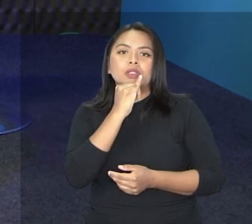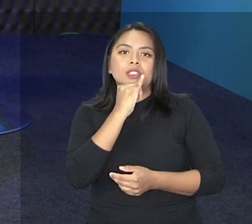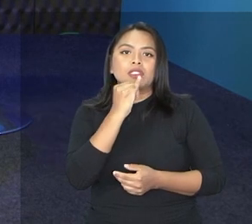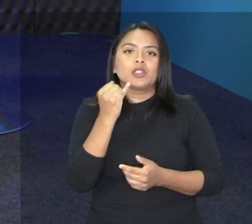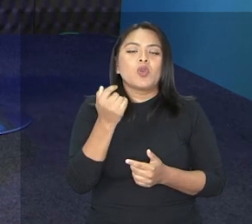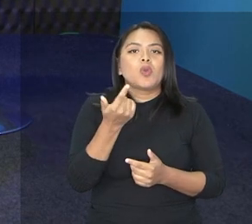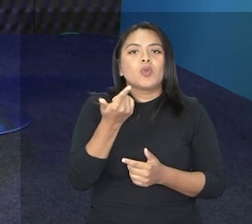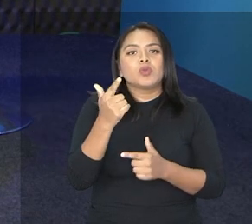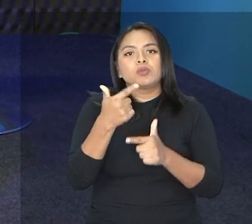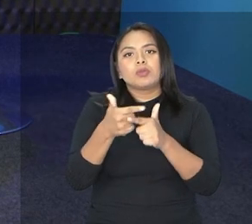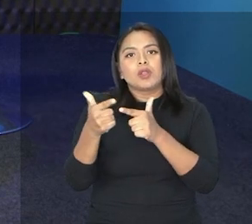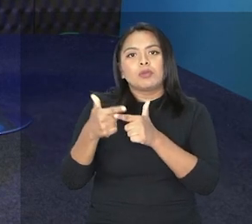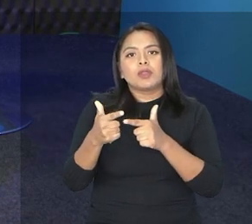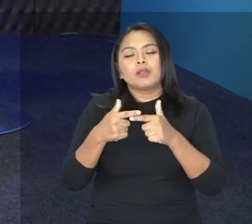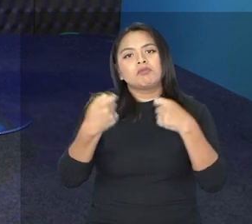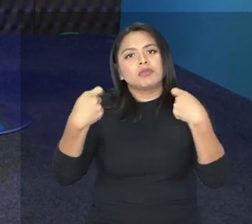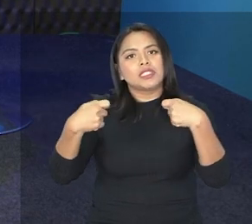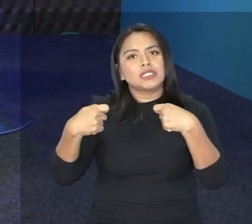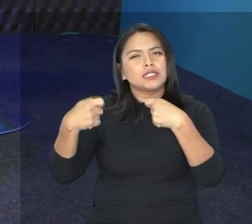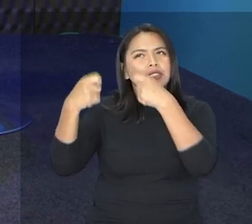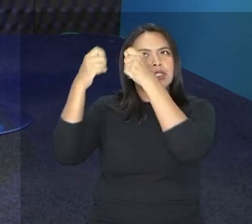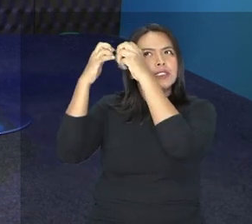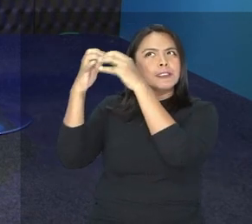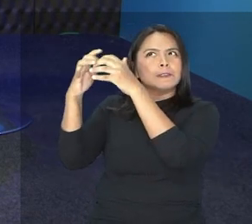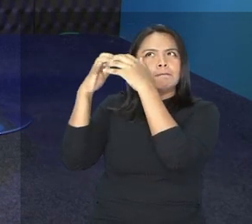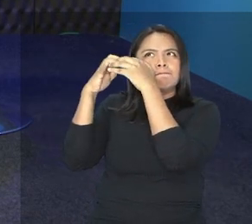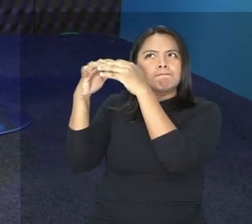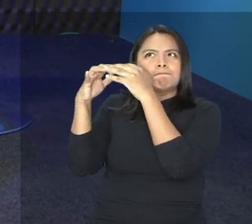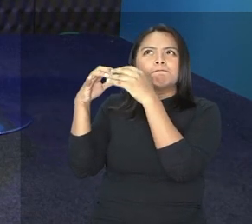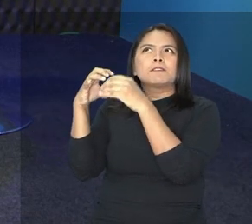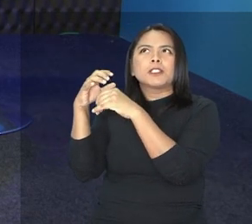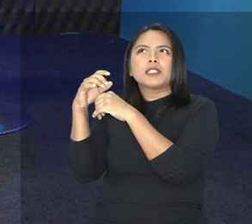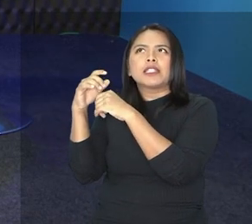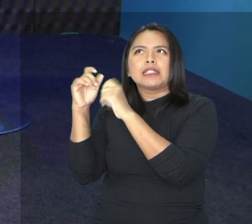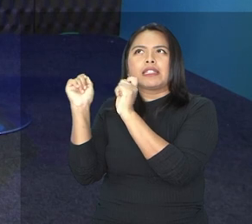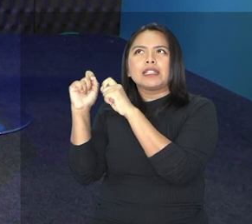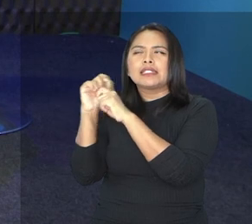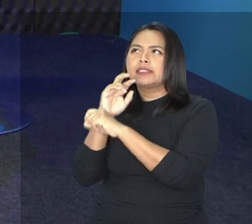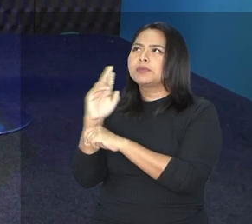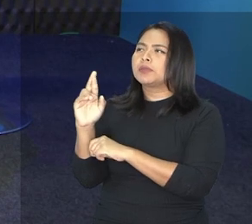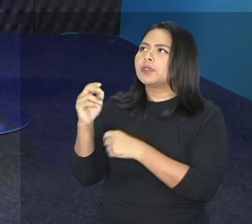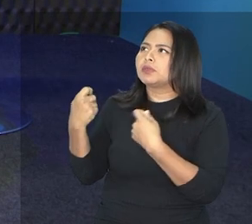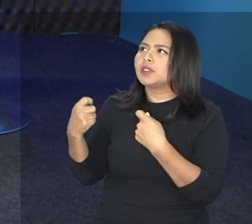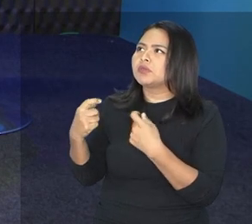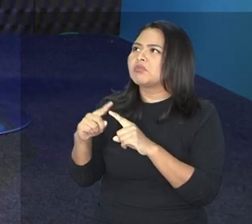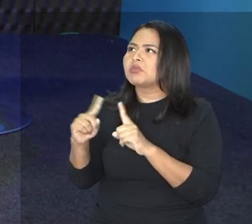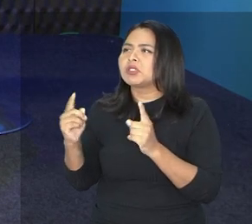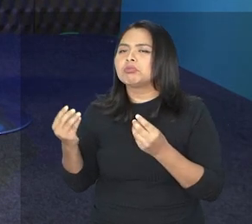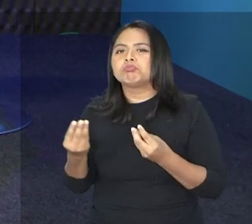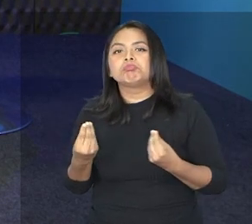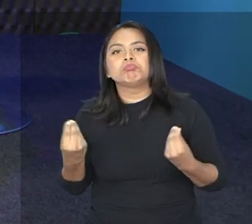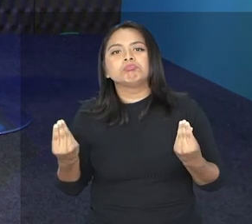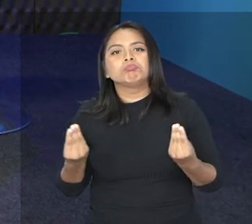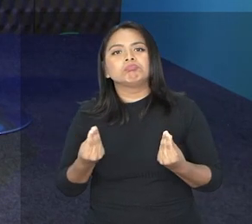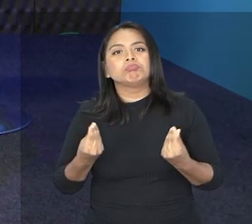que precise de outras ferramentas cognitivas para que ele possa resolver e ele não vai ter essas ferramentas.